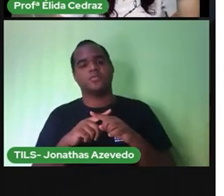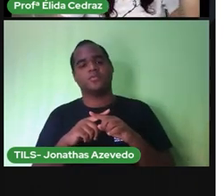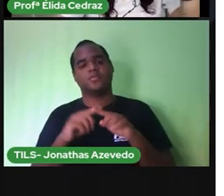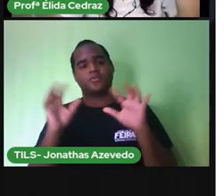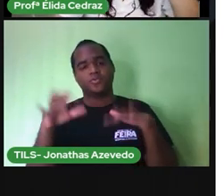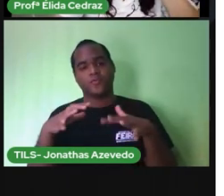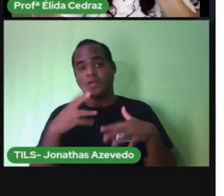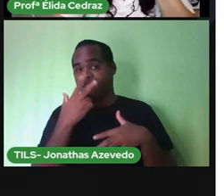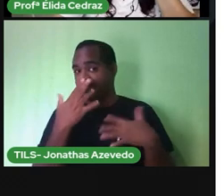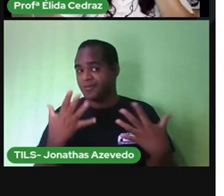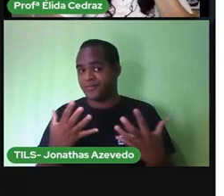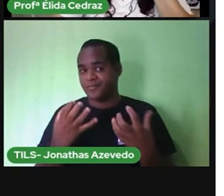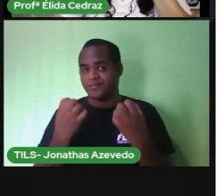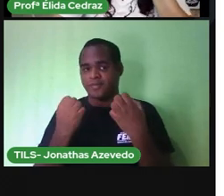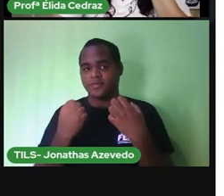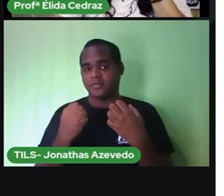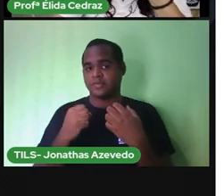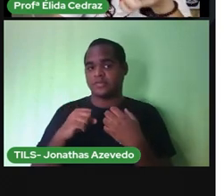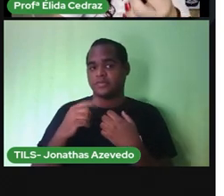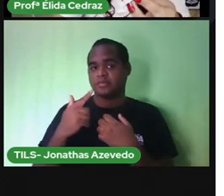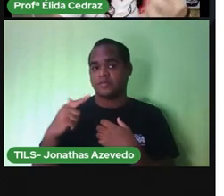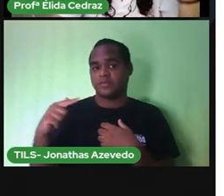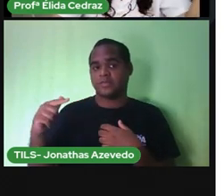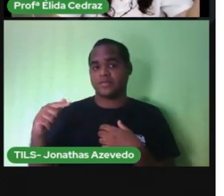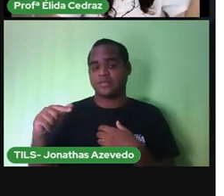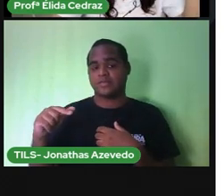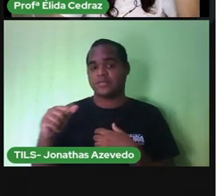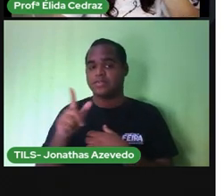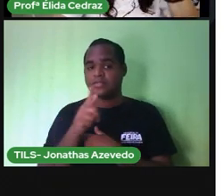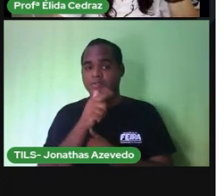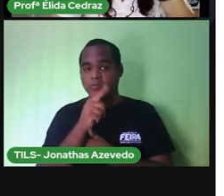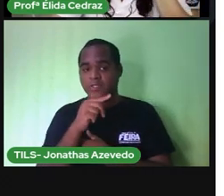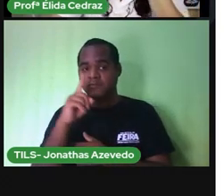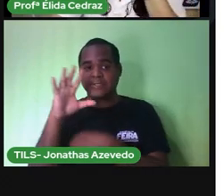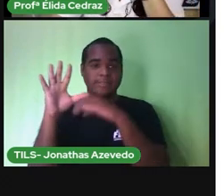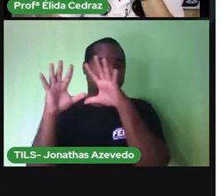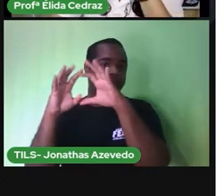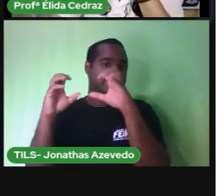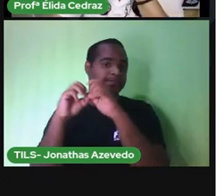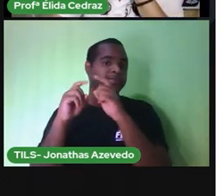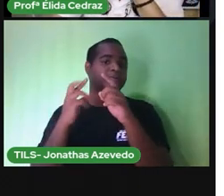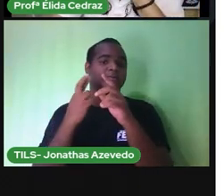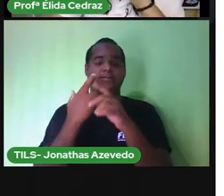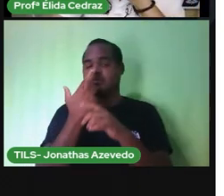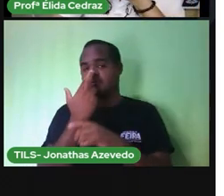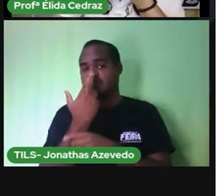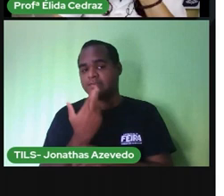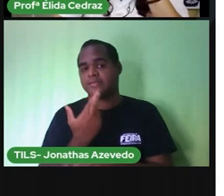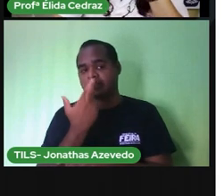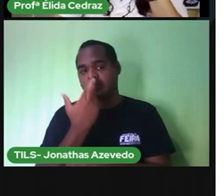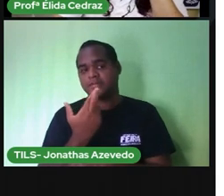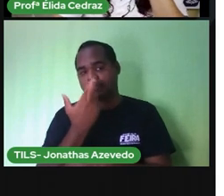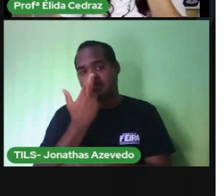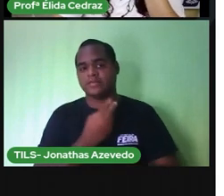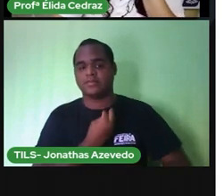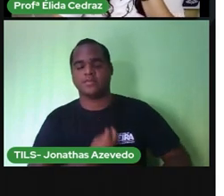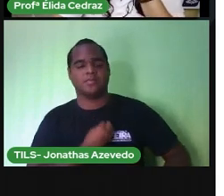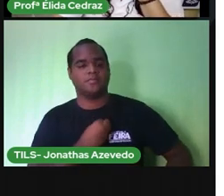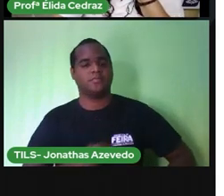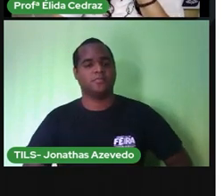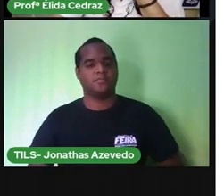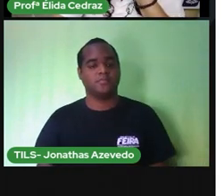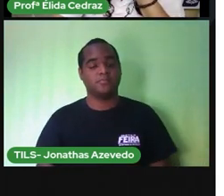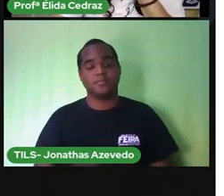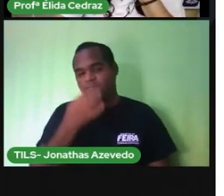evaporação suficiente para ter água no ar. E aí, a gente tem problema respiratório. Fica